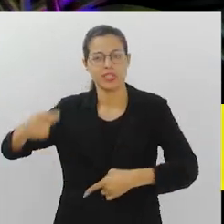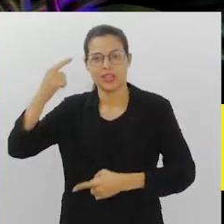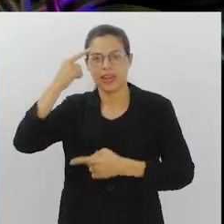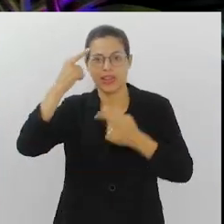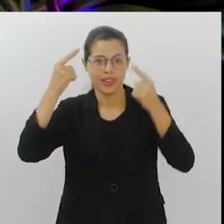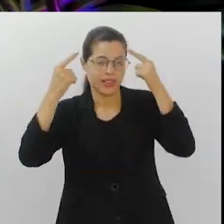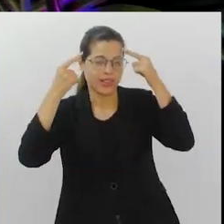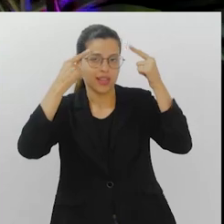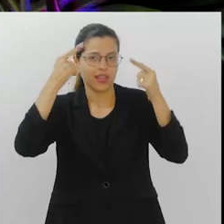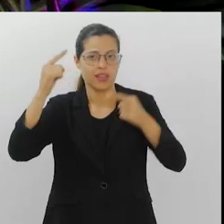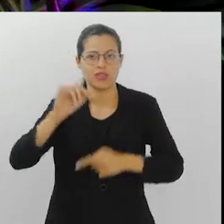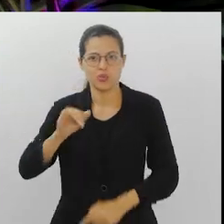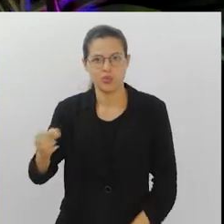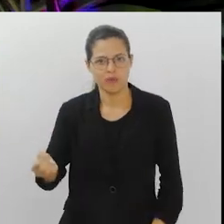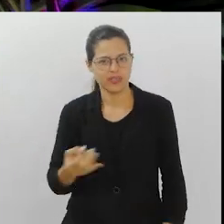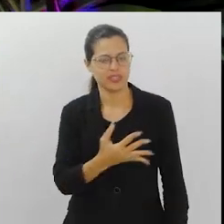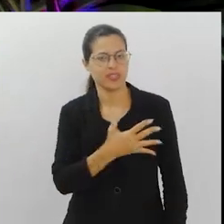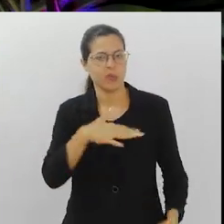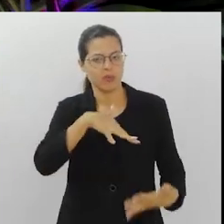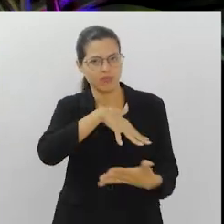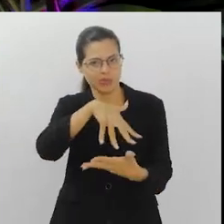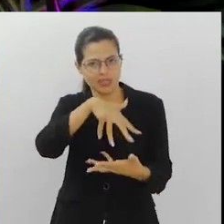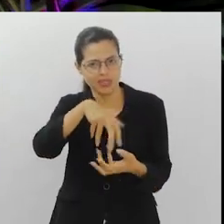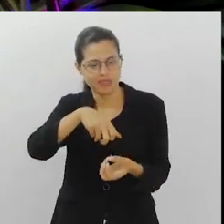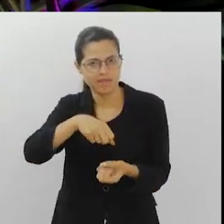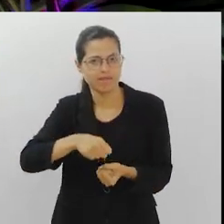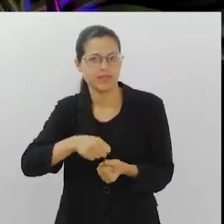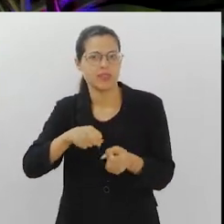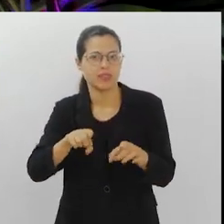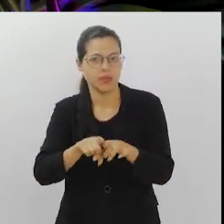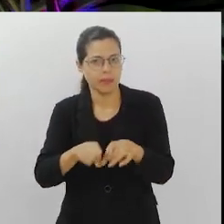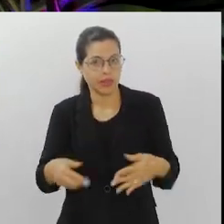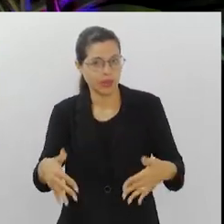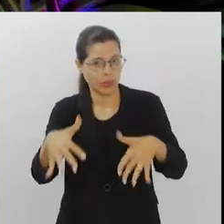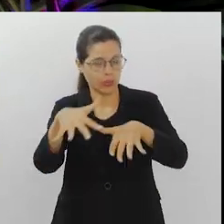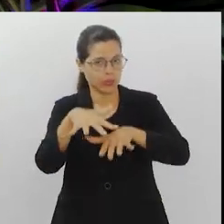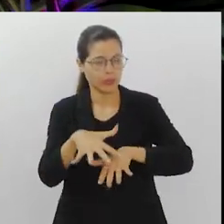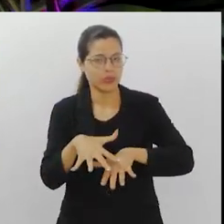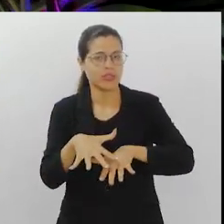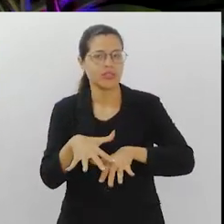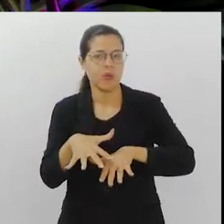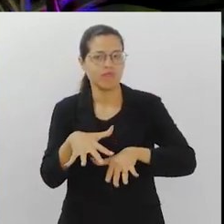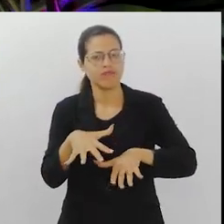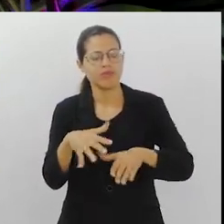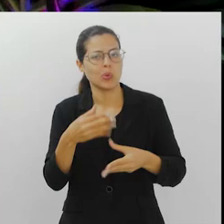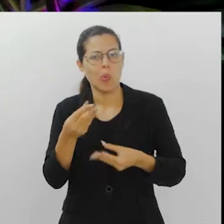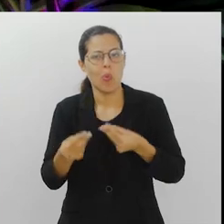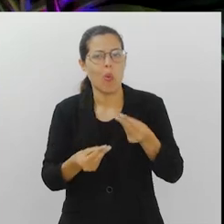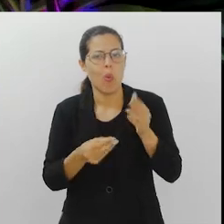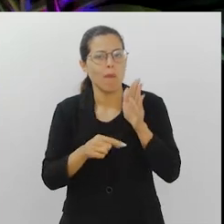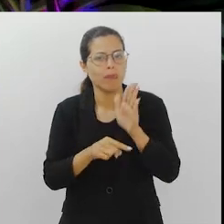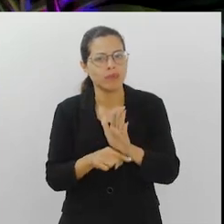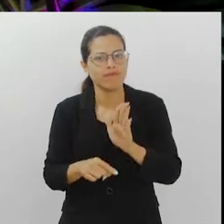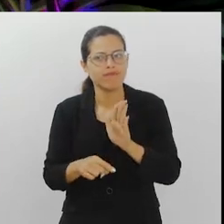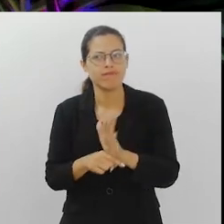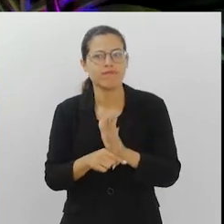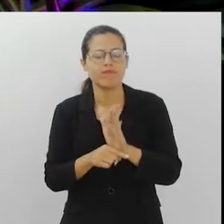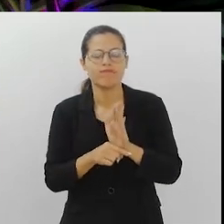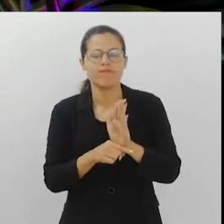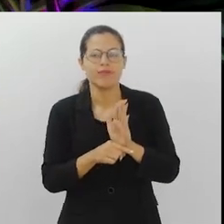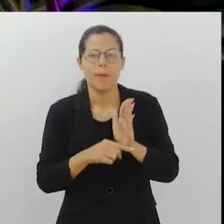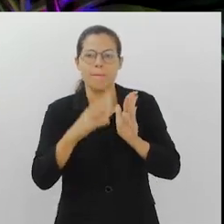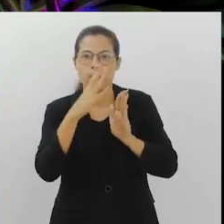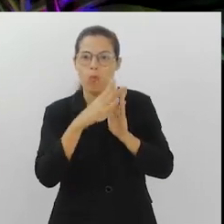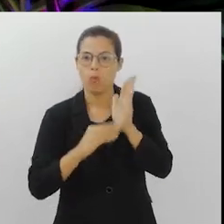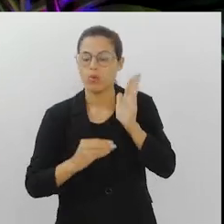ideias de inovação, sustentabilidade, inclusão e de contribuição de